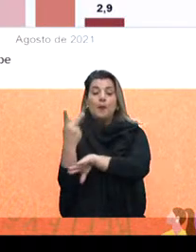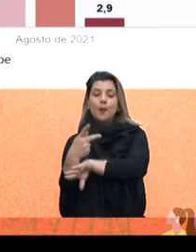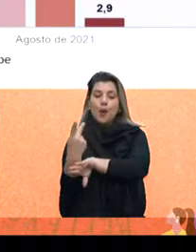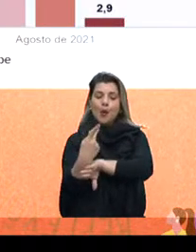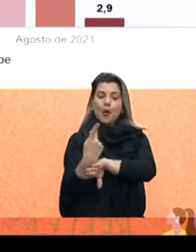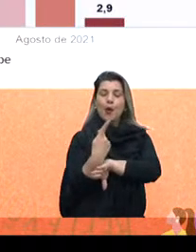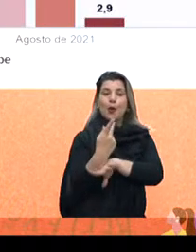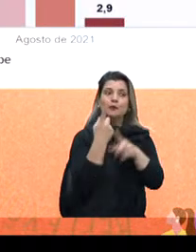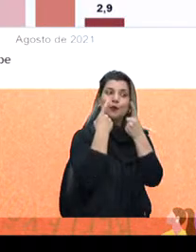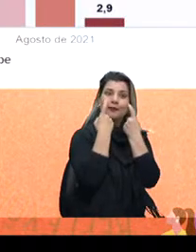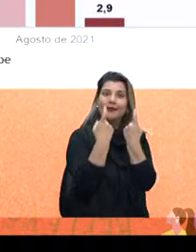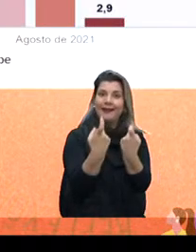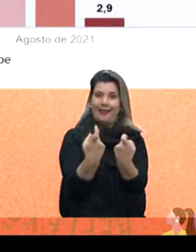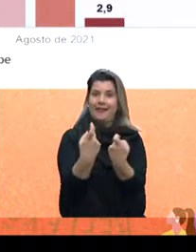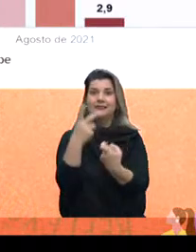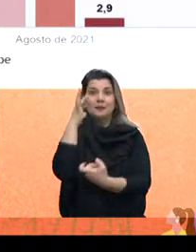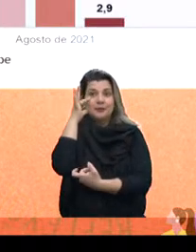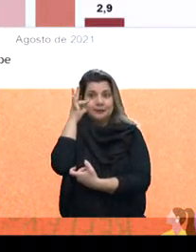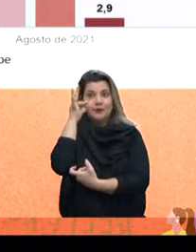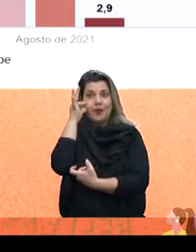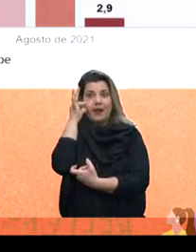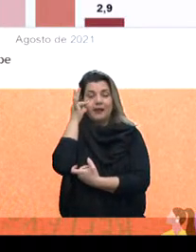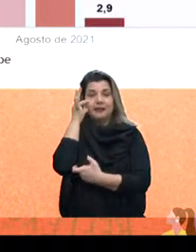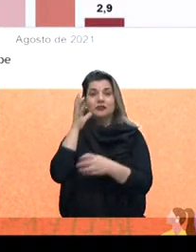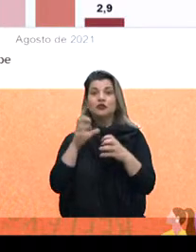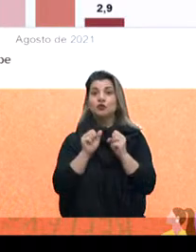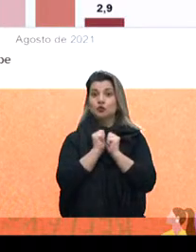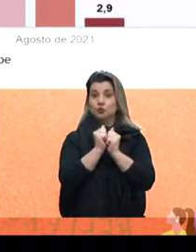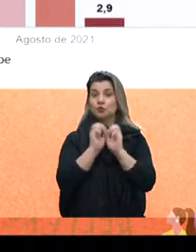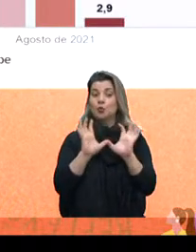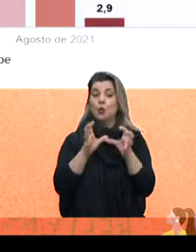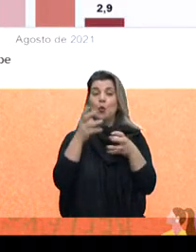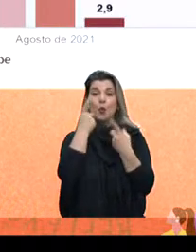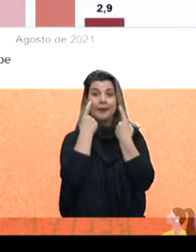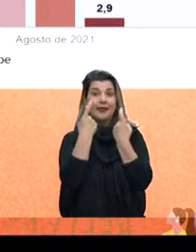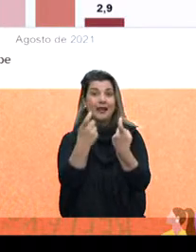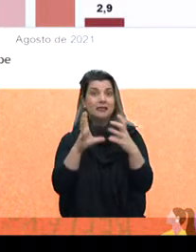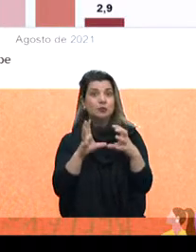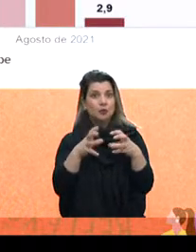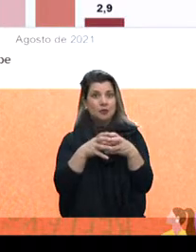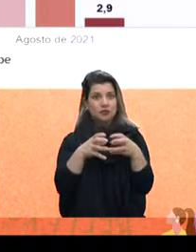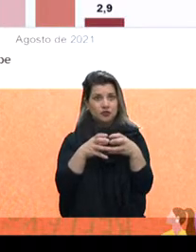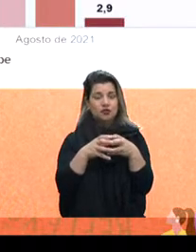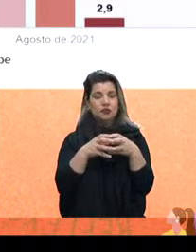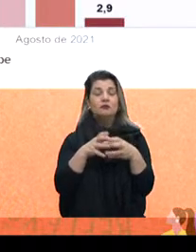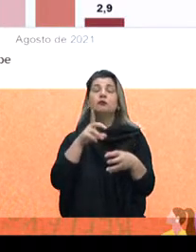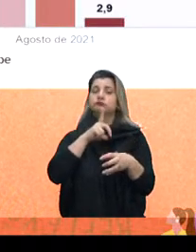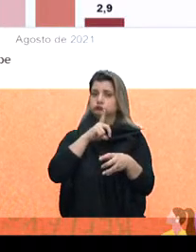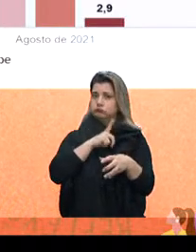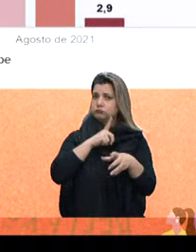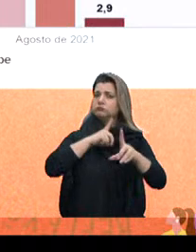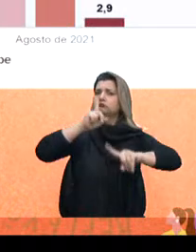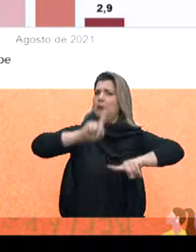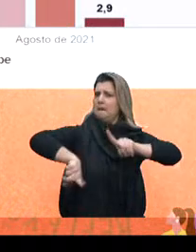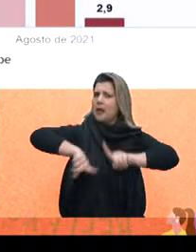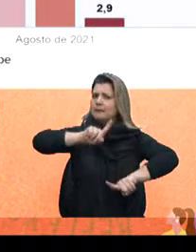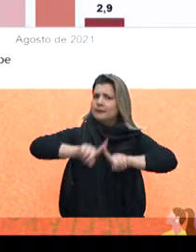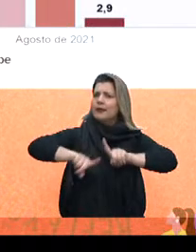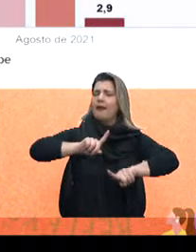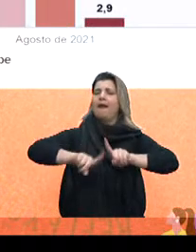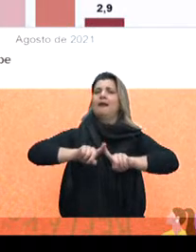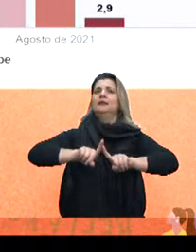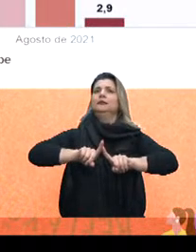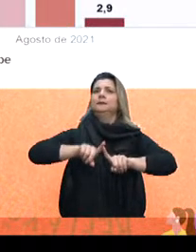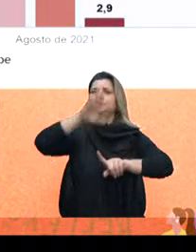seus interesses pessoais em detrimento do interesse coletivo. Então, esse é um tema de casa. Existe matéria-prima para adesão.